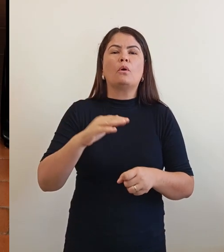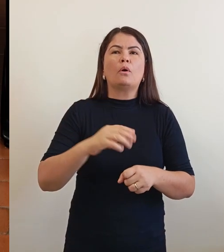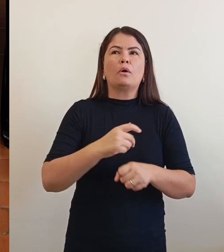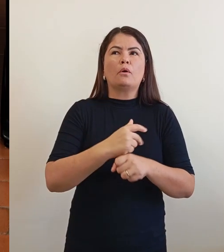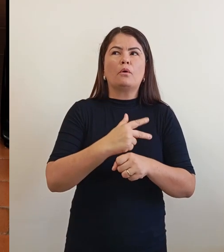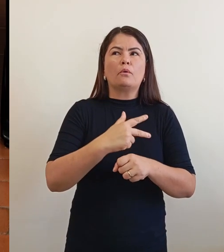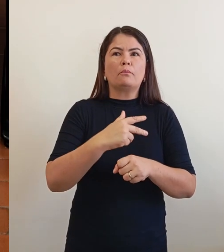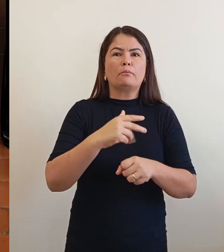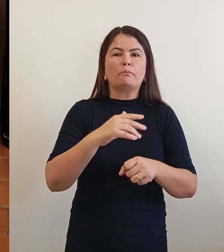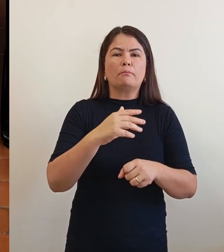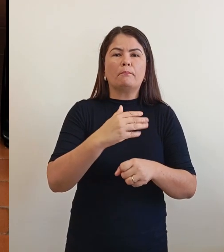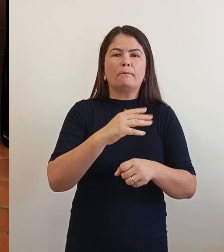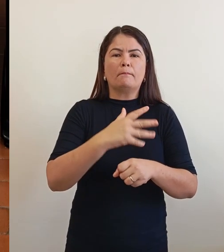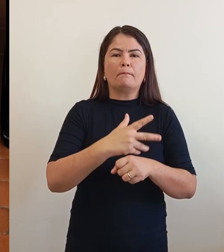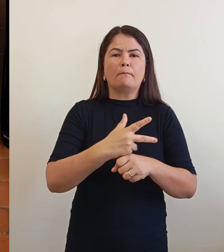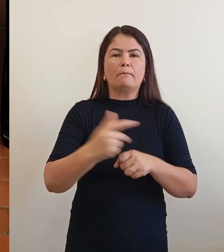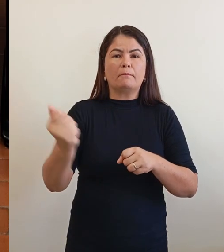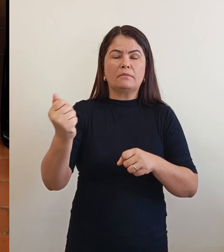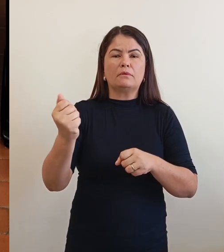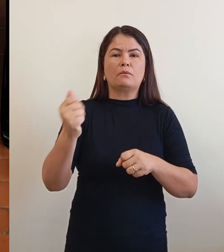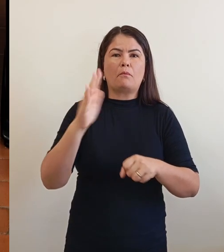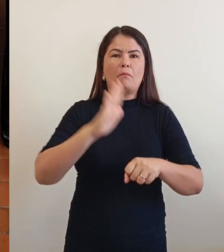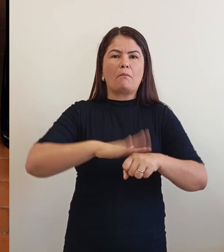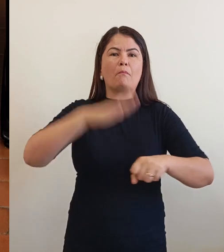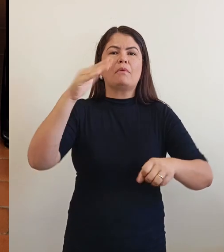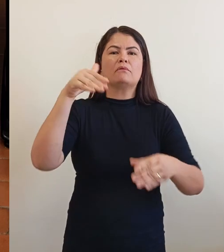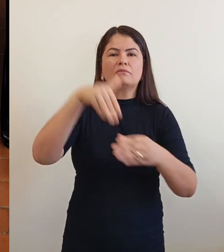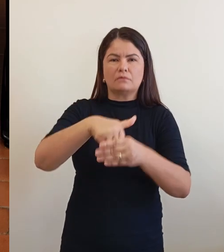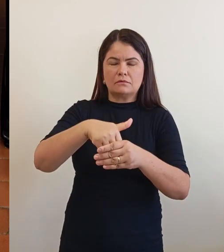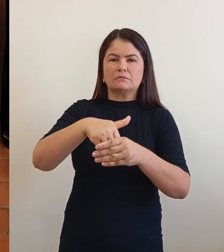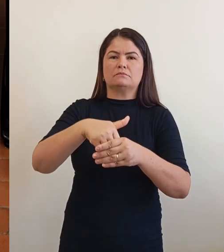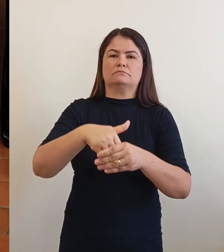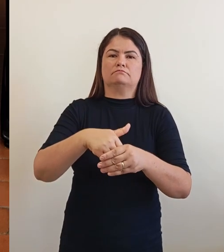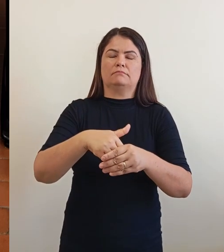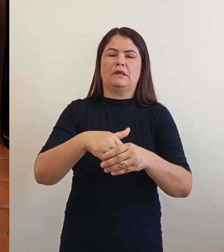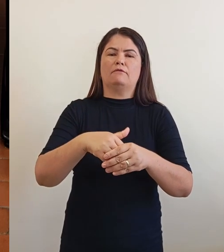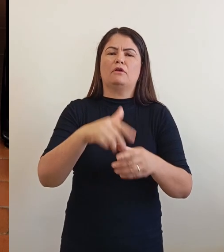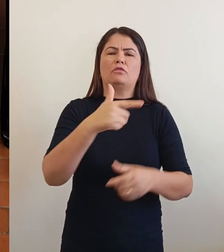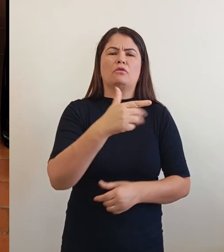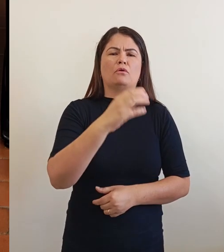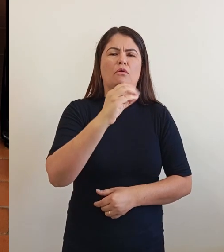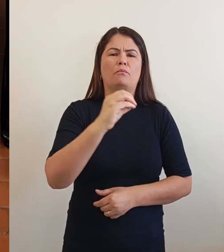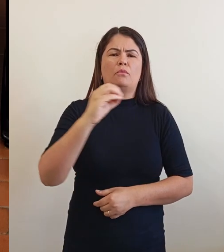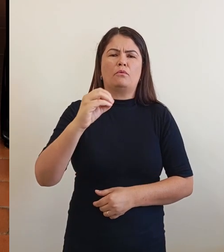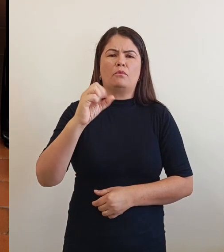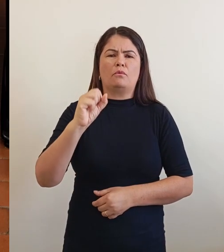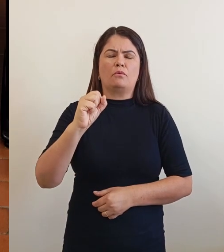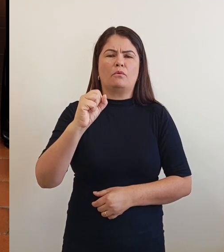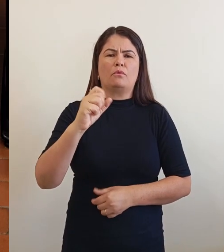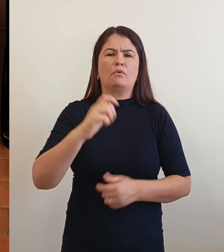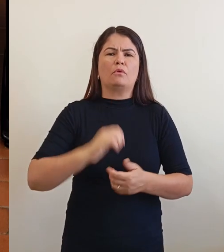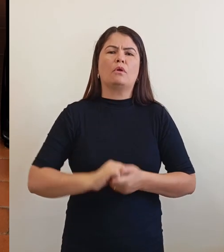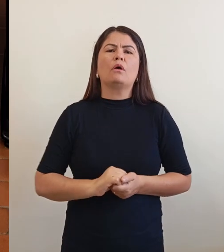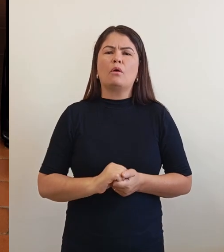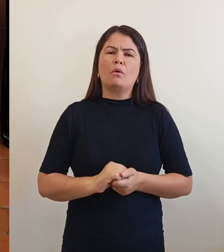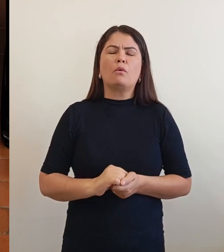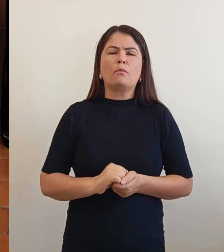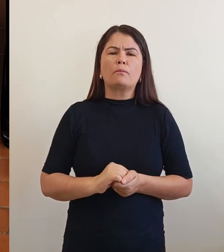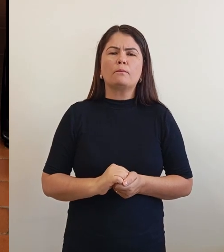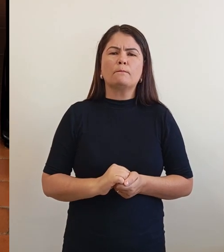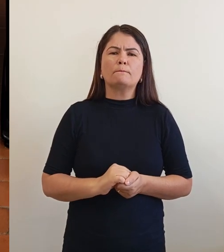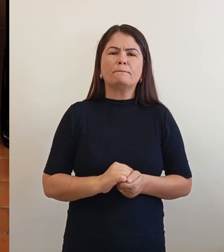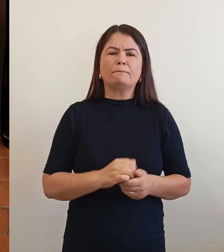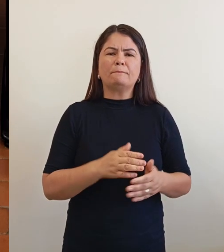a 2012, o mandato, e estou ingressado nessa política aí para fazer